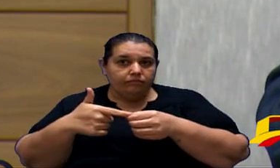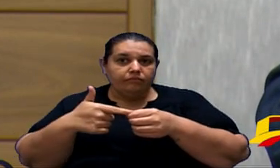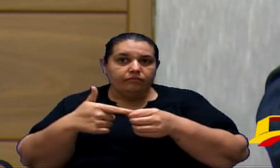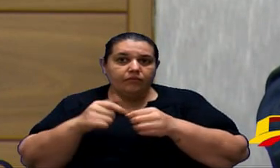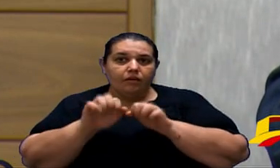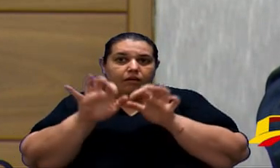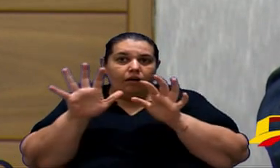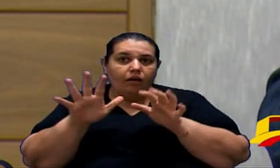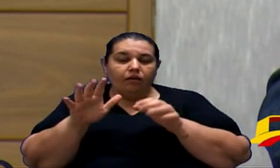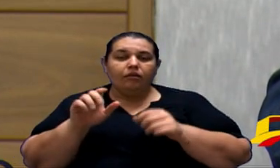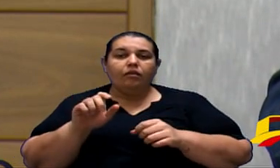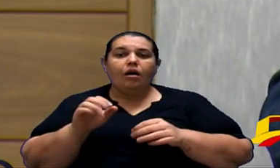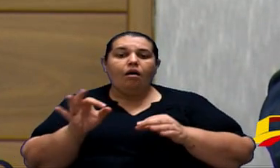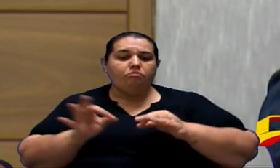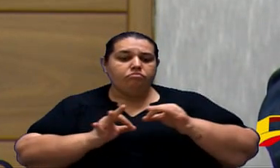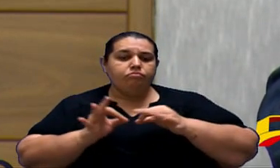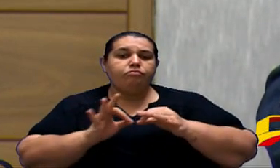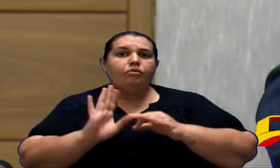o projeto é bom